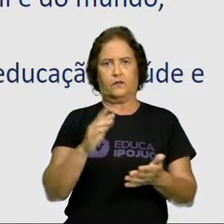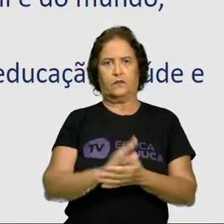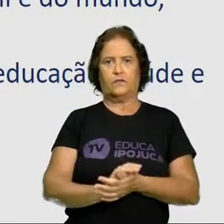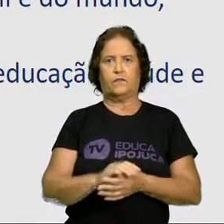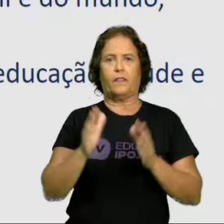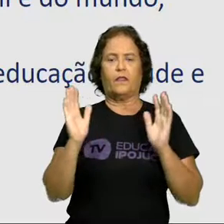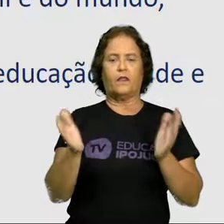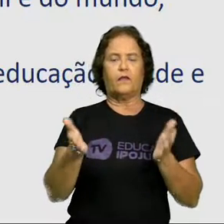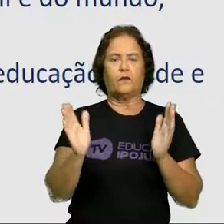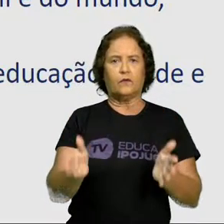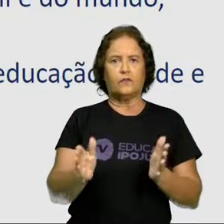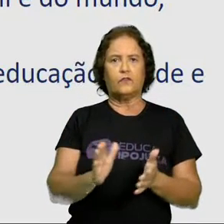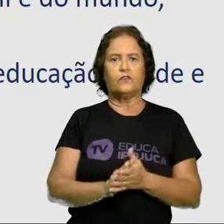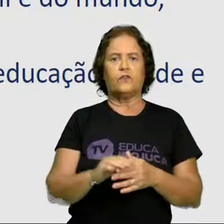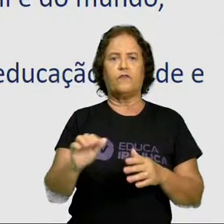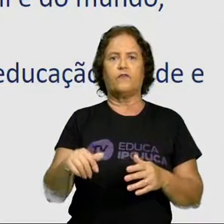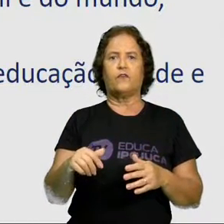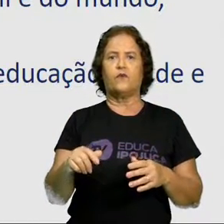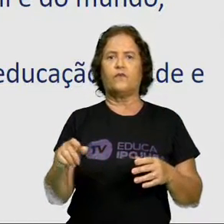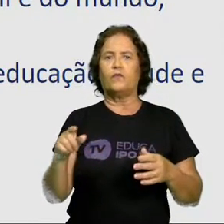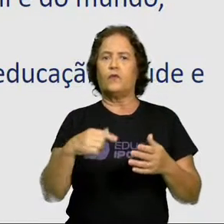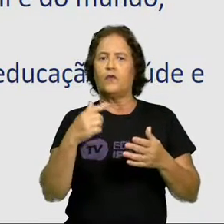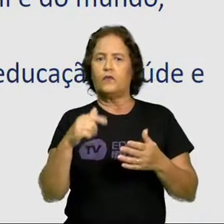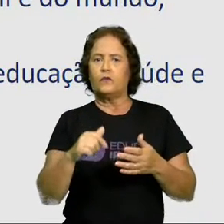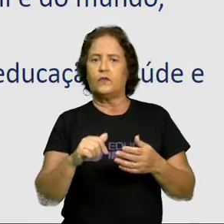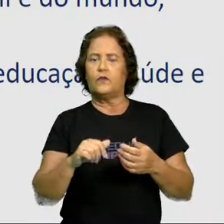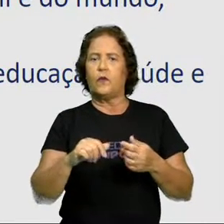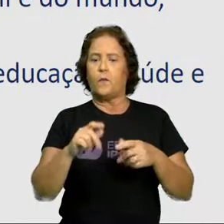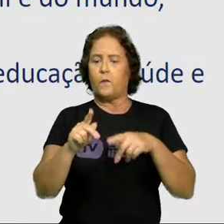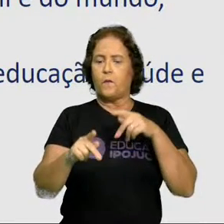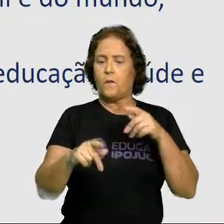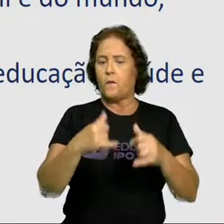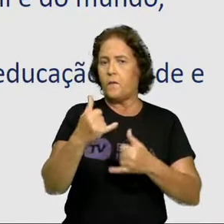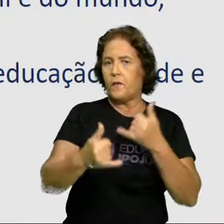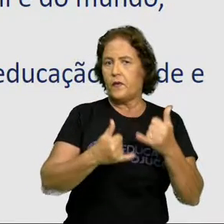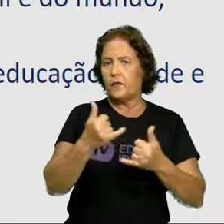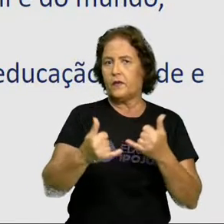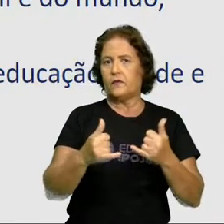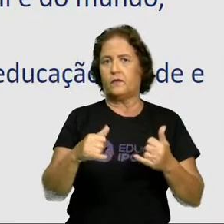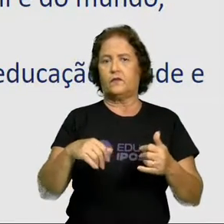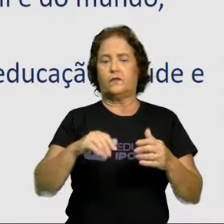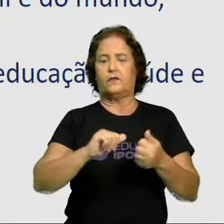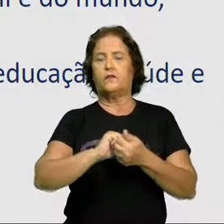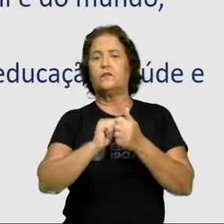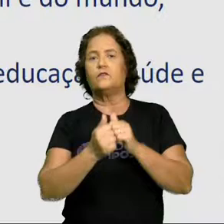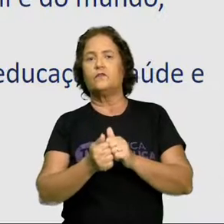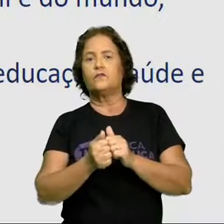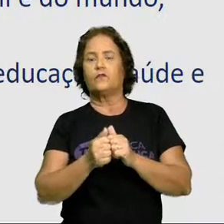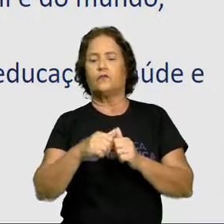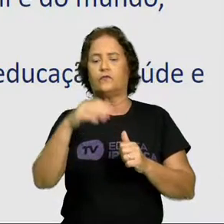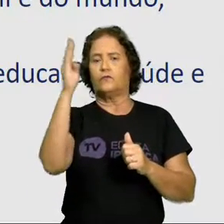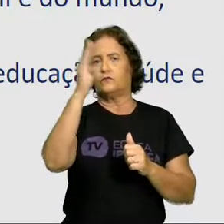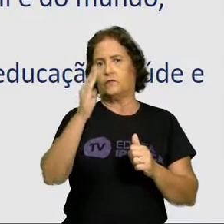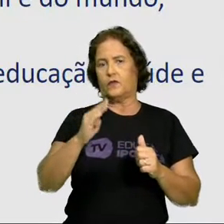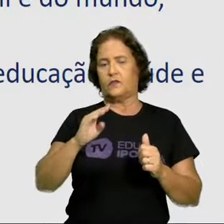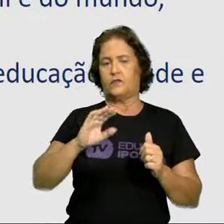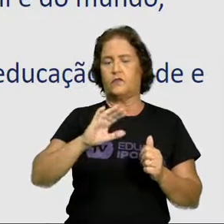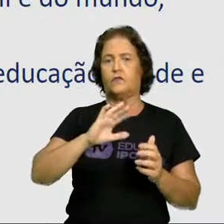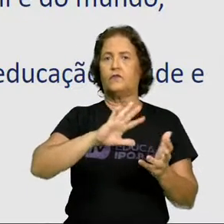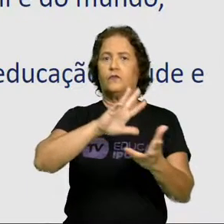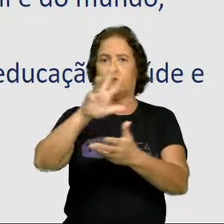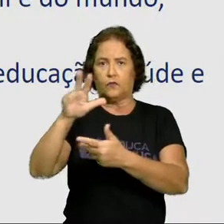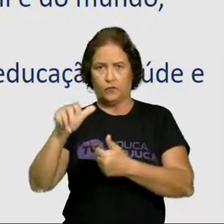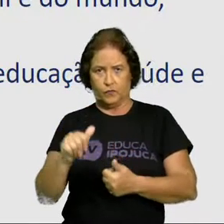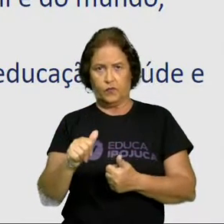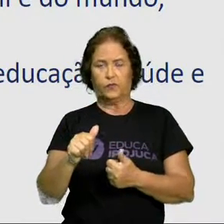sistematizar e recriar brincadeiras e jogos populares do Brasil e do mundo, incluindo aquele de matrizes